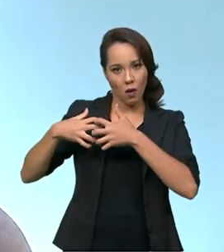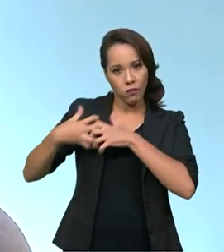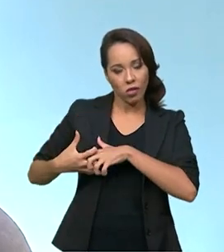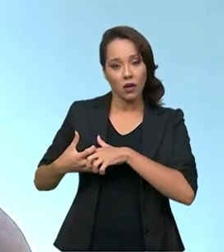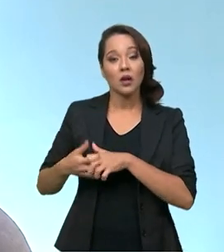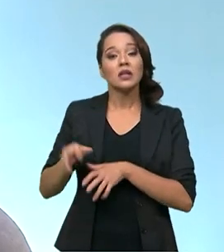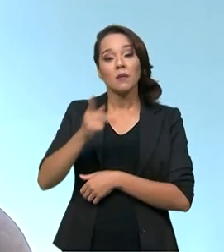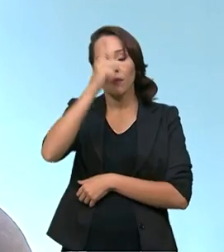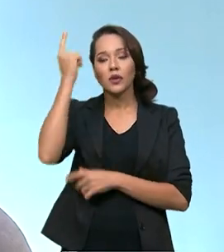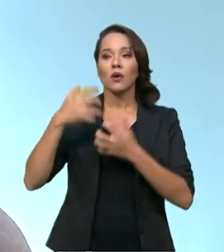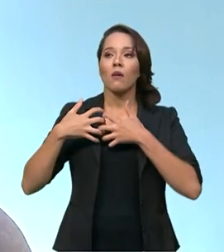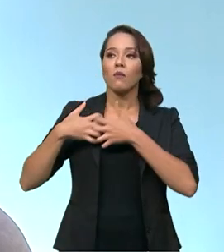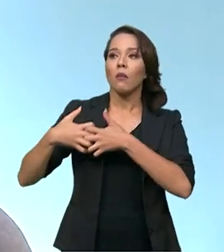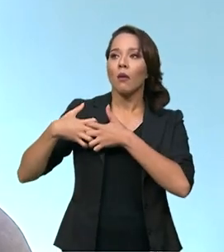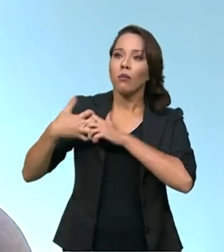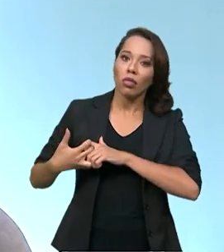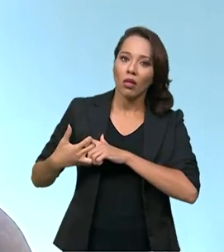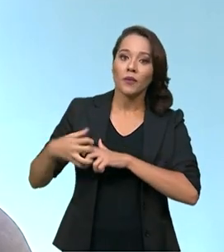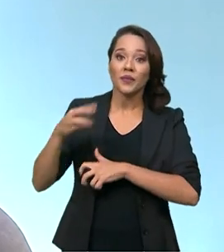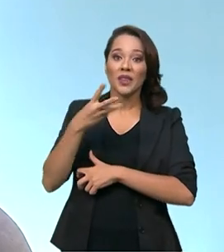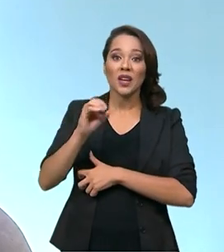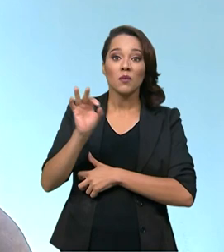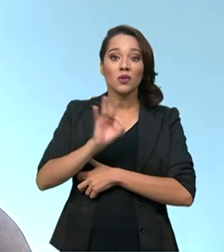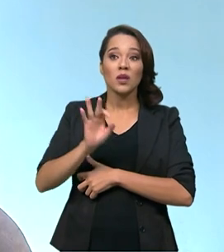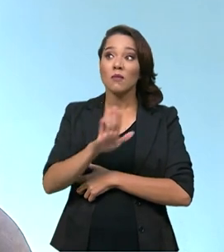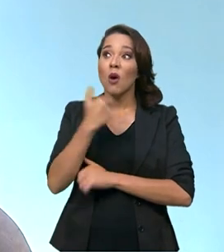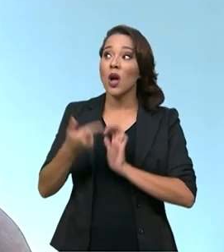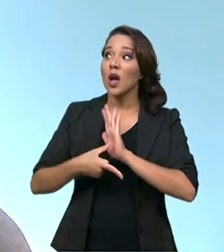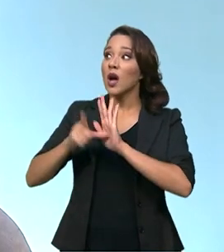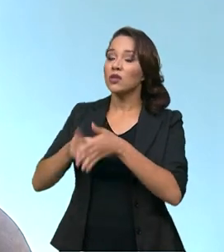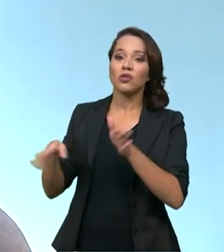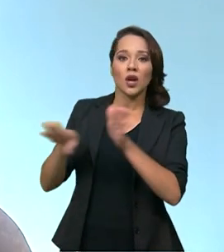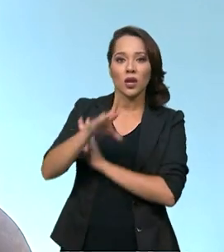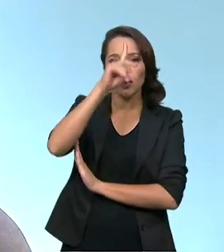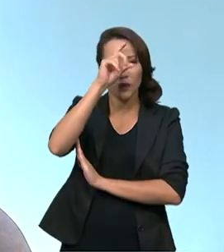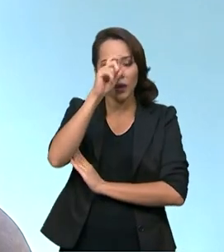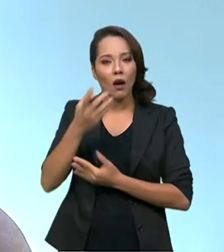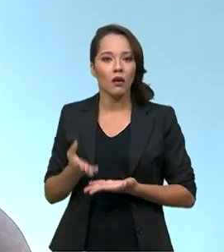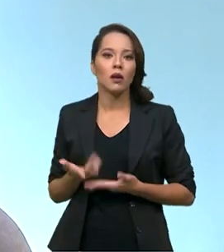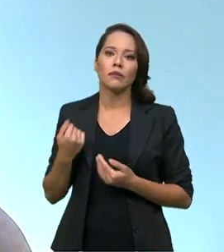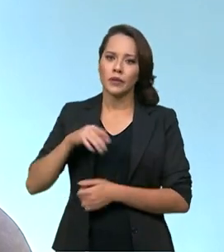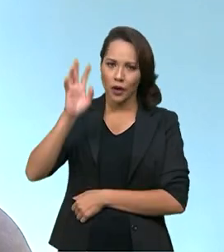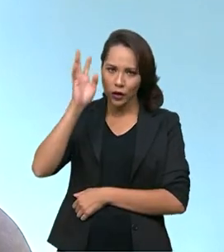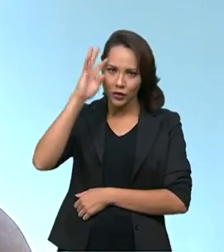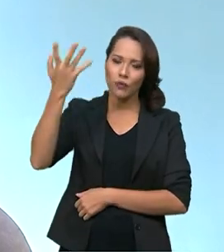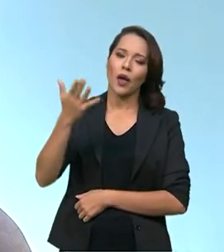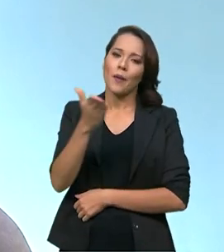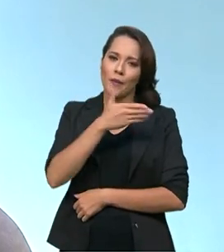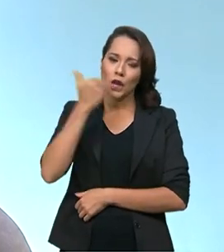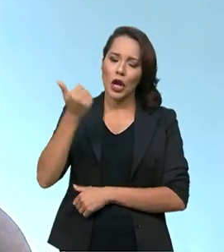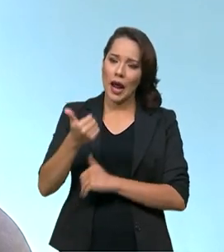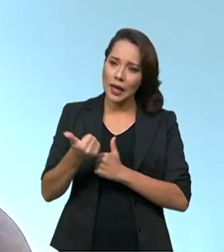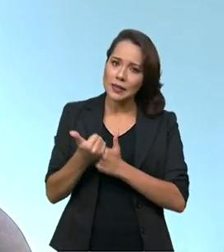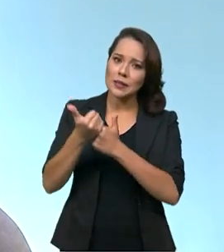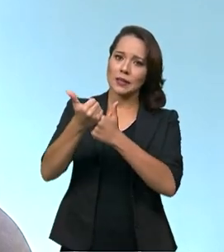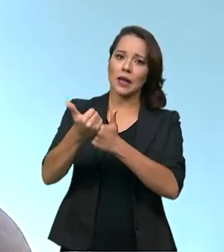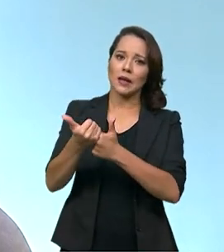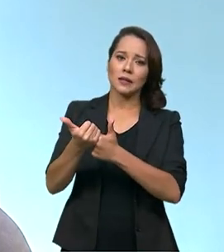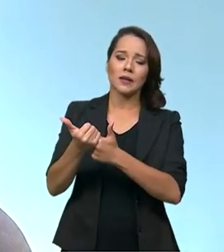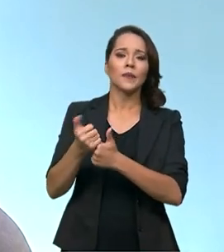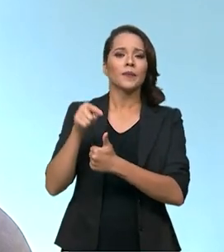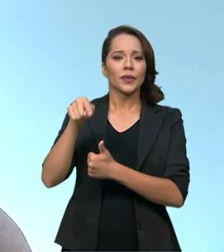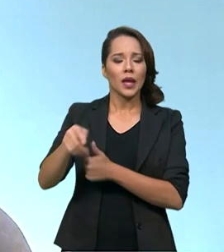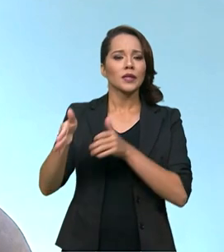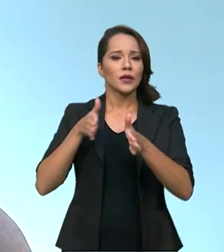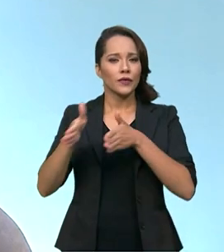têm infarto, 30% morrem antes de chegar no hospital. Então, nós precisamos resolver e melhorar a assistência nessa